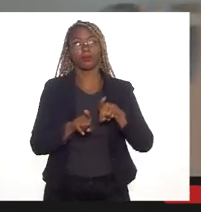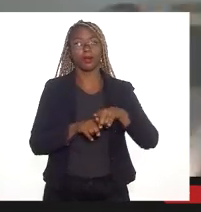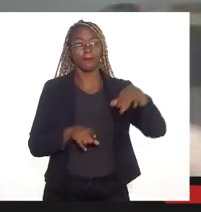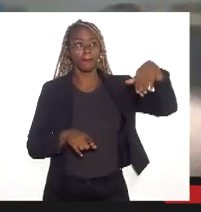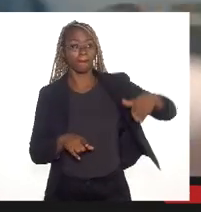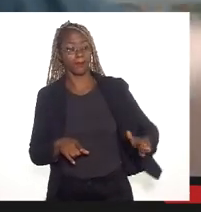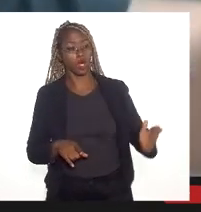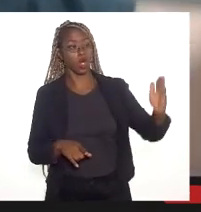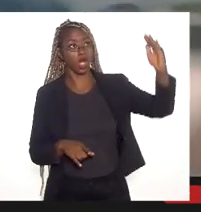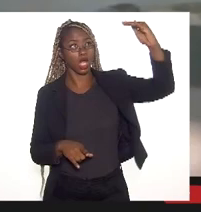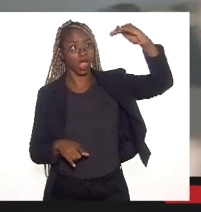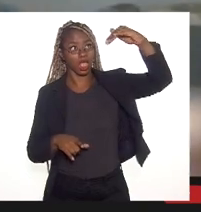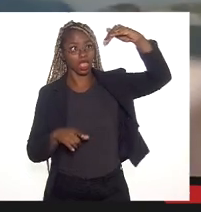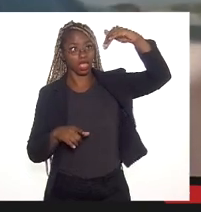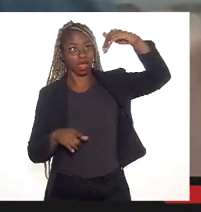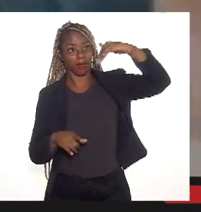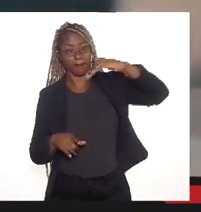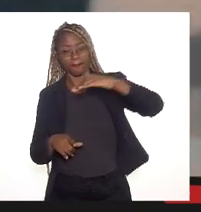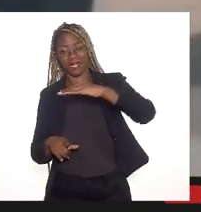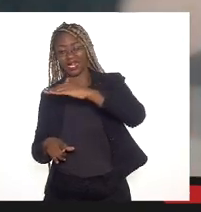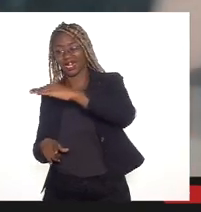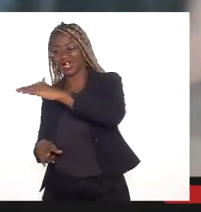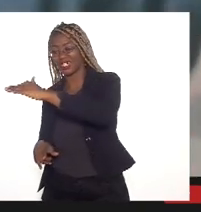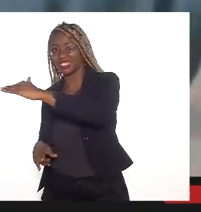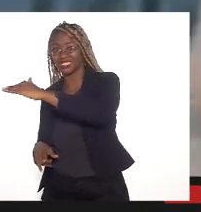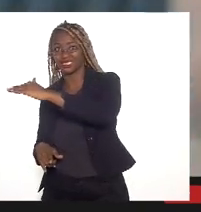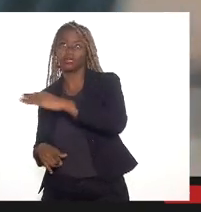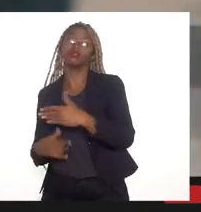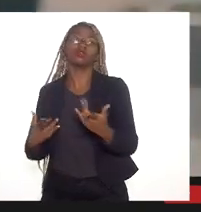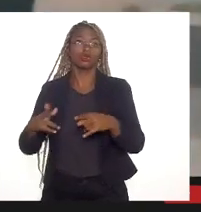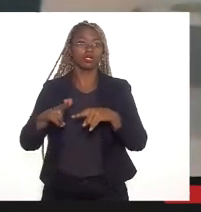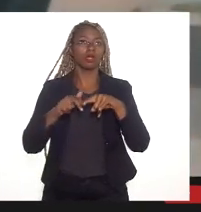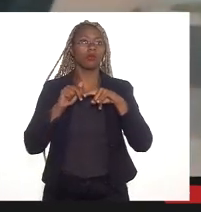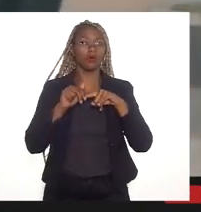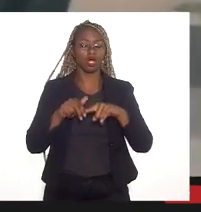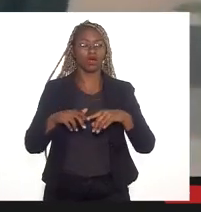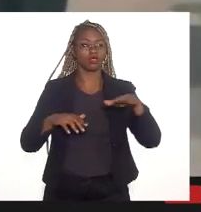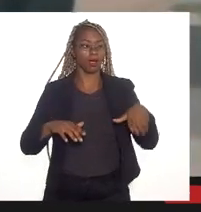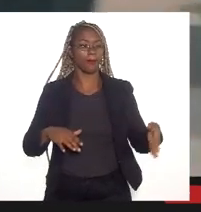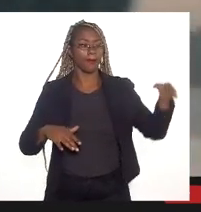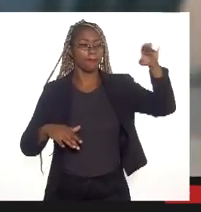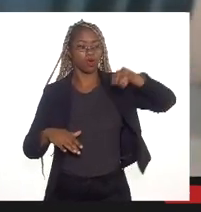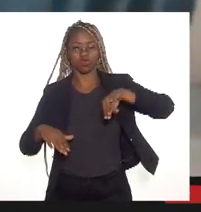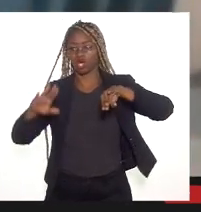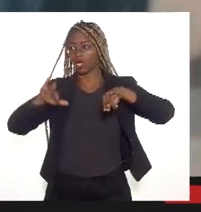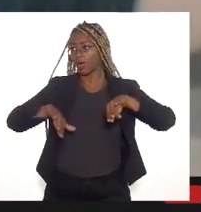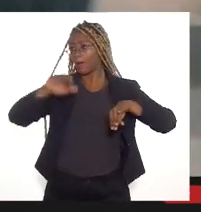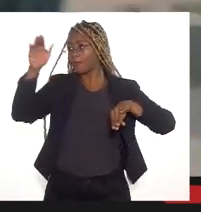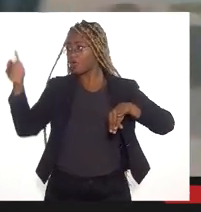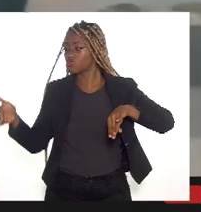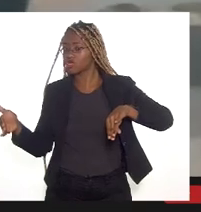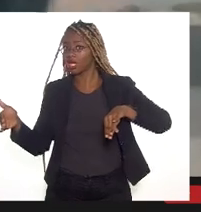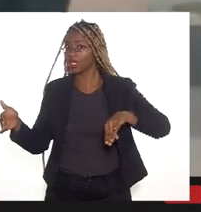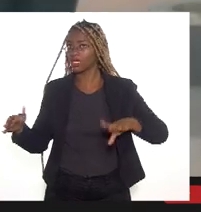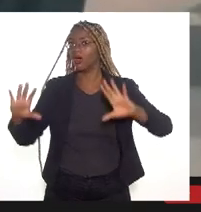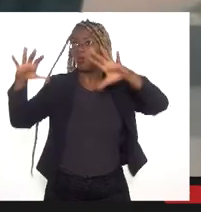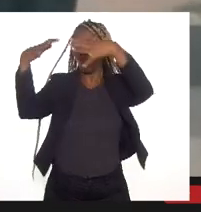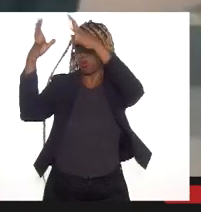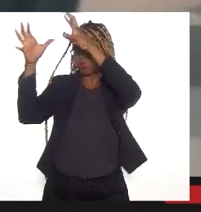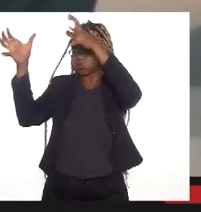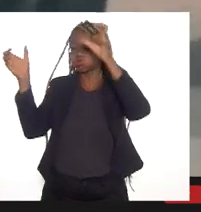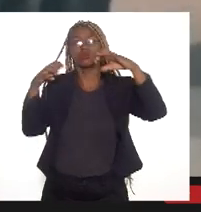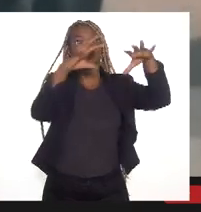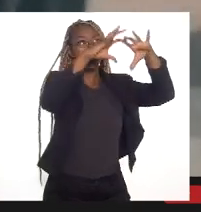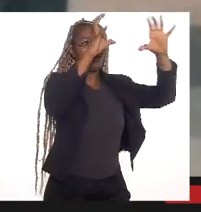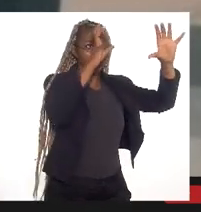tem trecho médio. Então, normalmente, devido ao efeito das montanhas que acumulam nuvens, você tem o efeito das